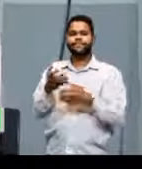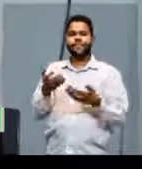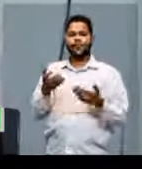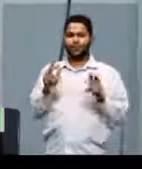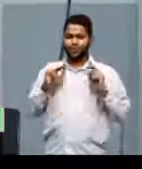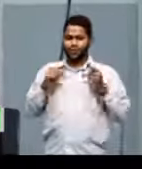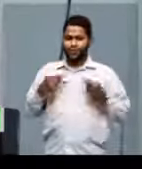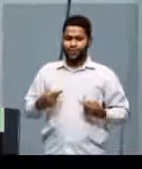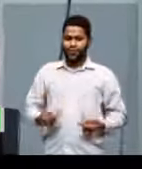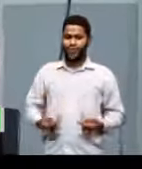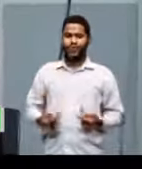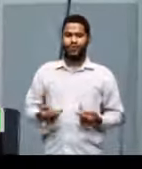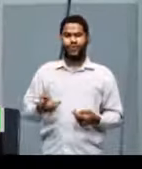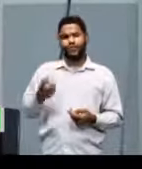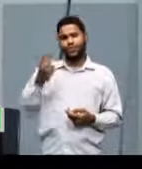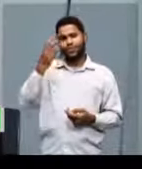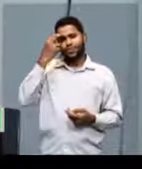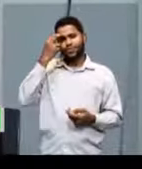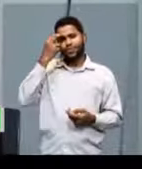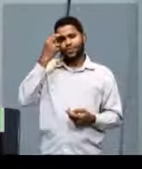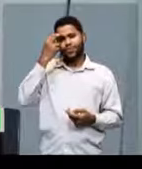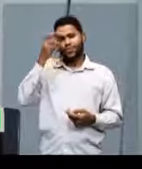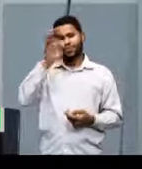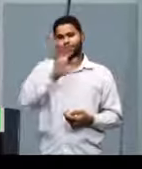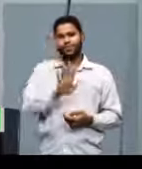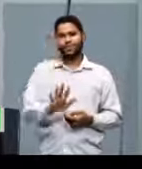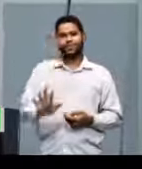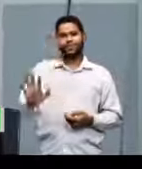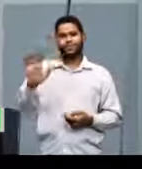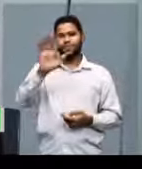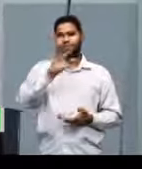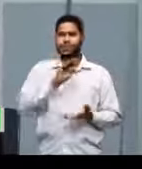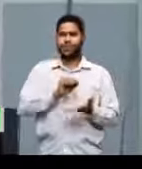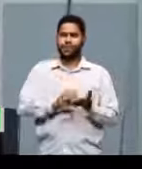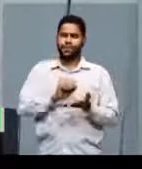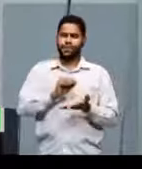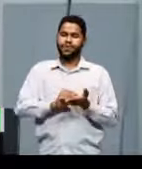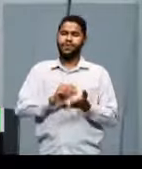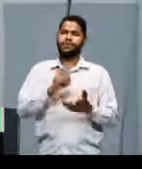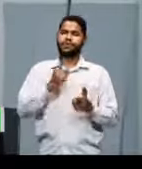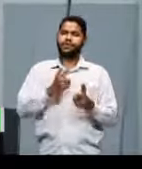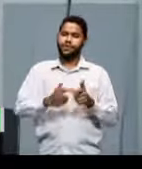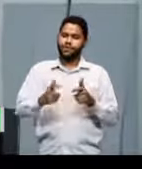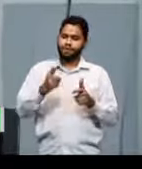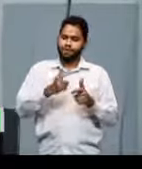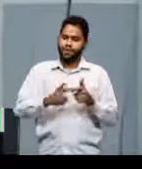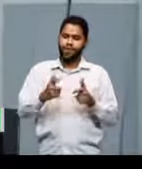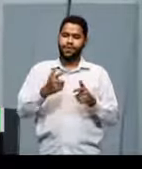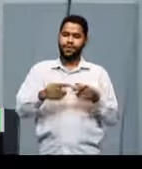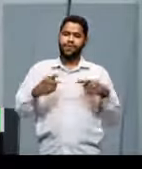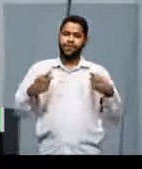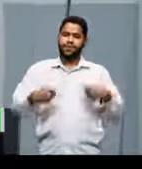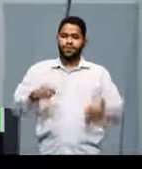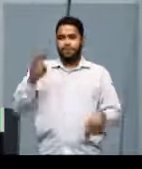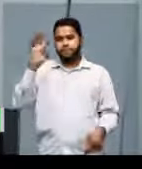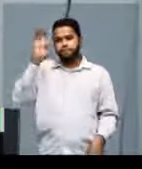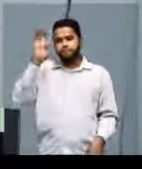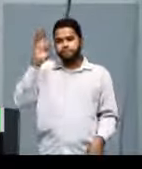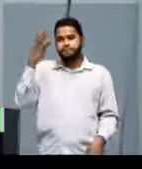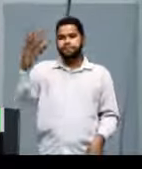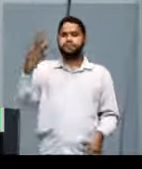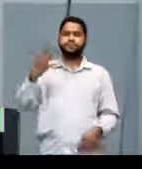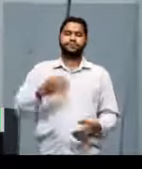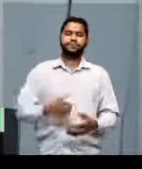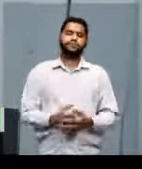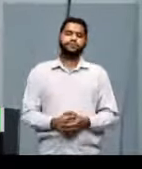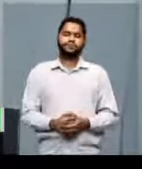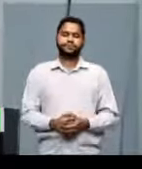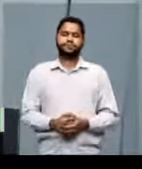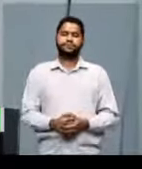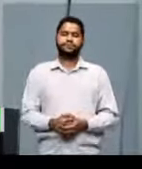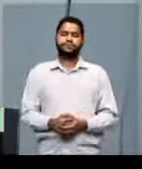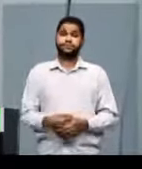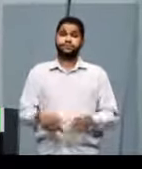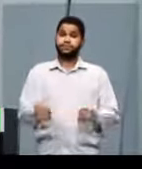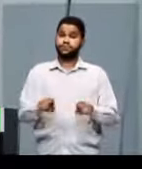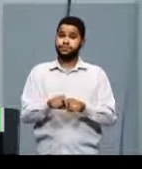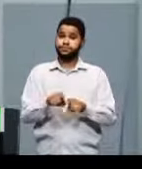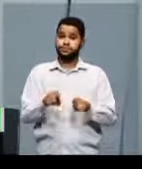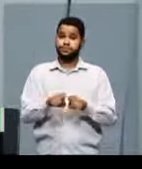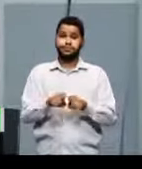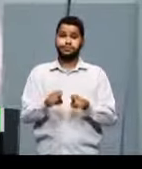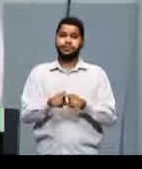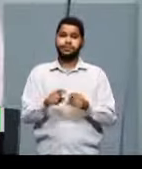ser humano, que é a dimensão cultural. Isso é um problema a ser resolvido enquanto sociedade e